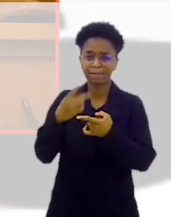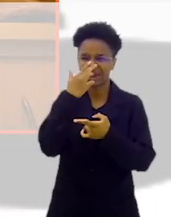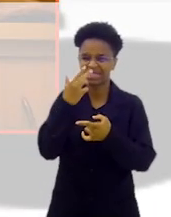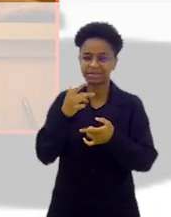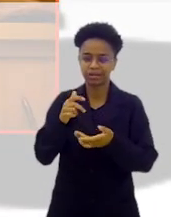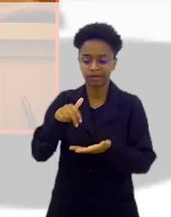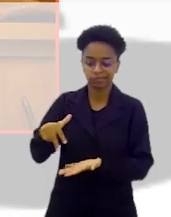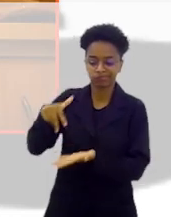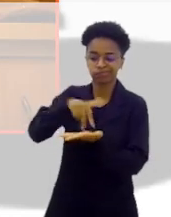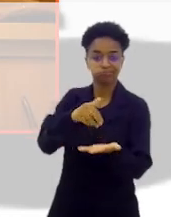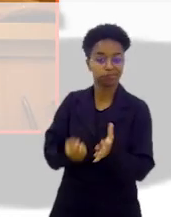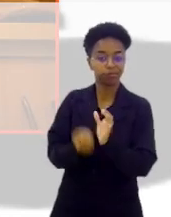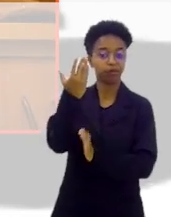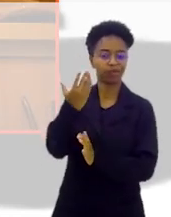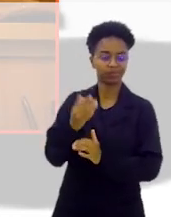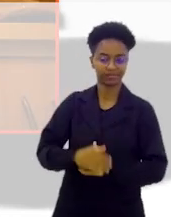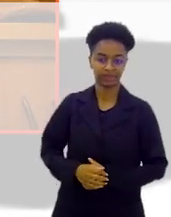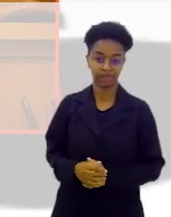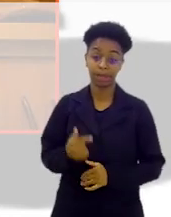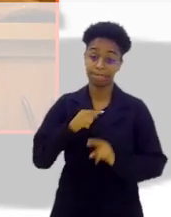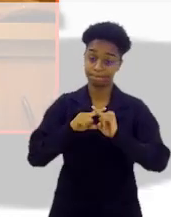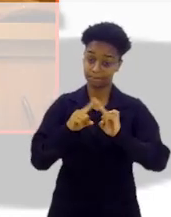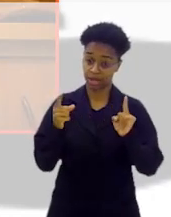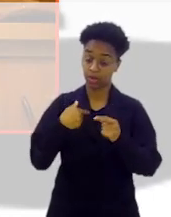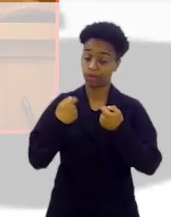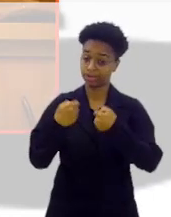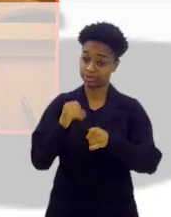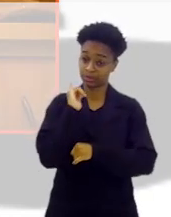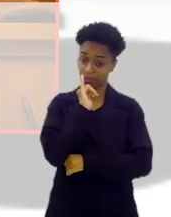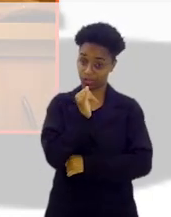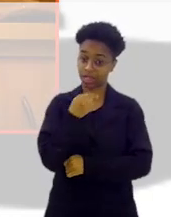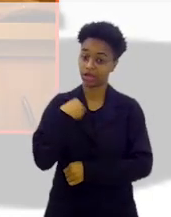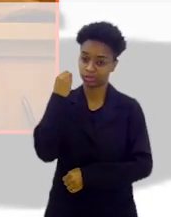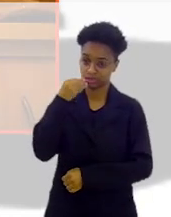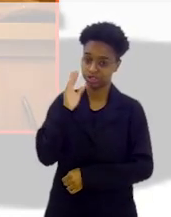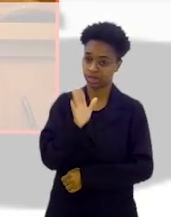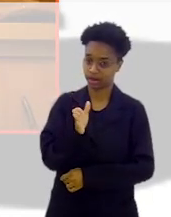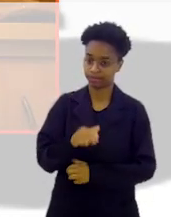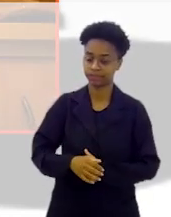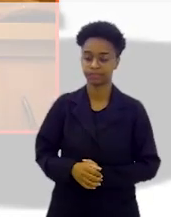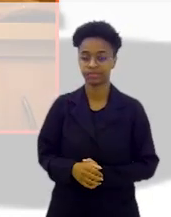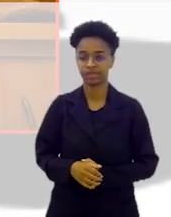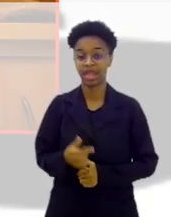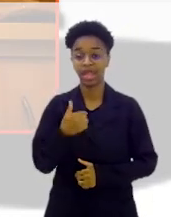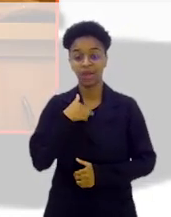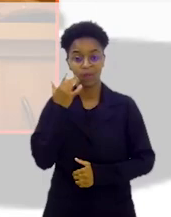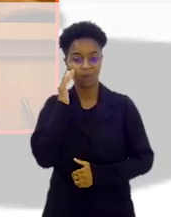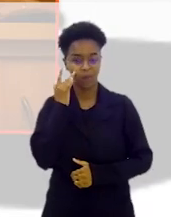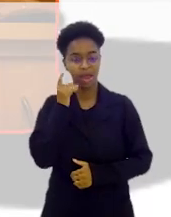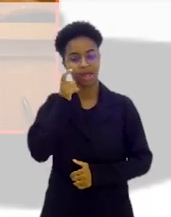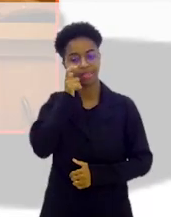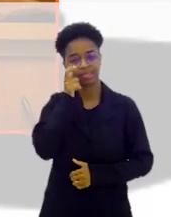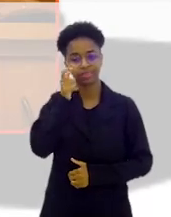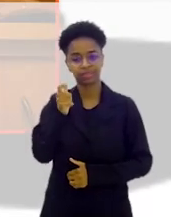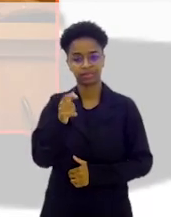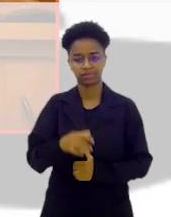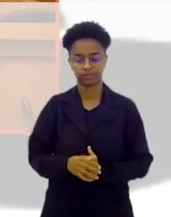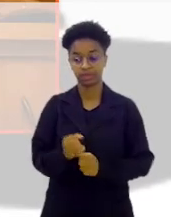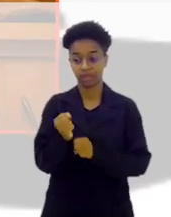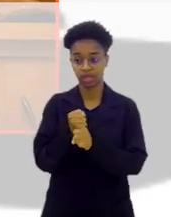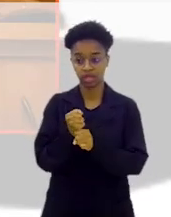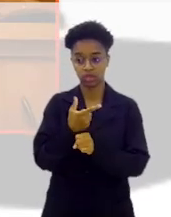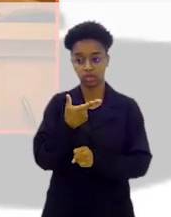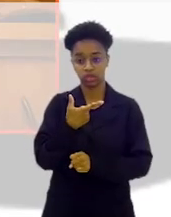caem na minha cesta. Agora, uma coisa eu preciso te contar, que eu experimentei. Eu acho interessante. Em